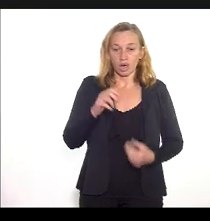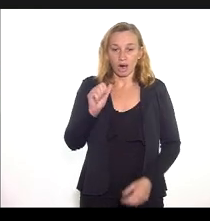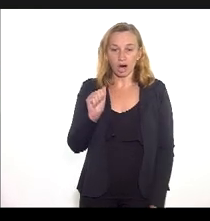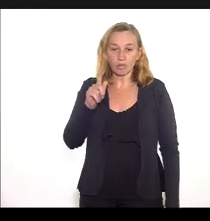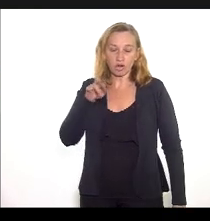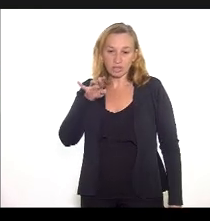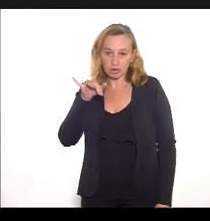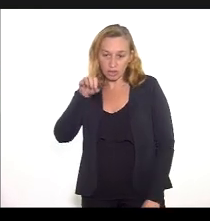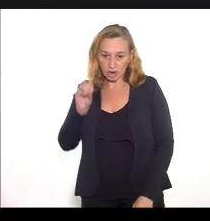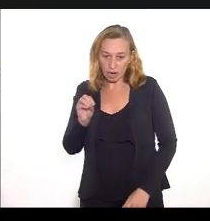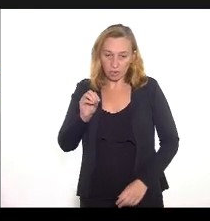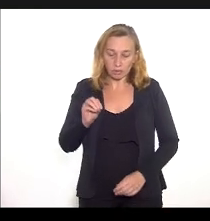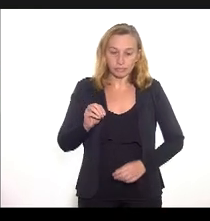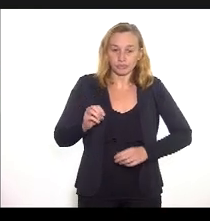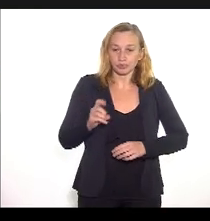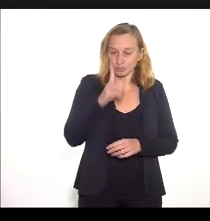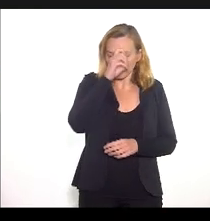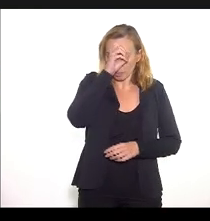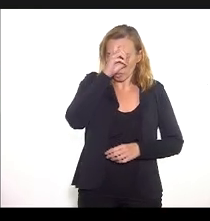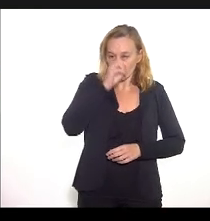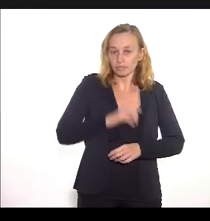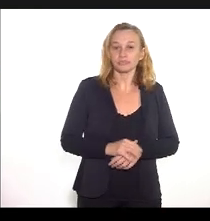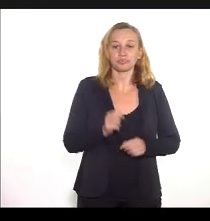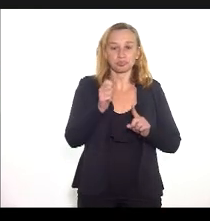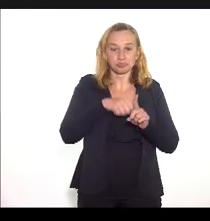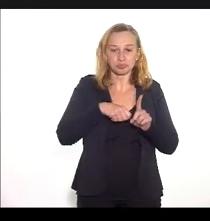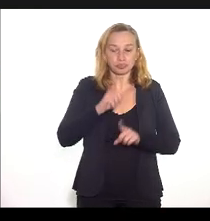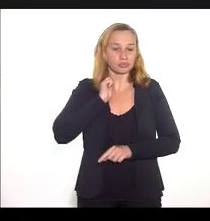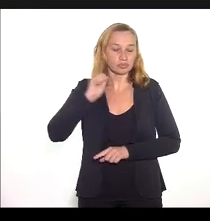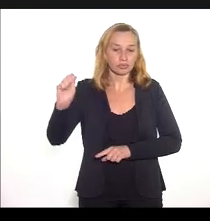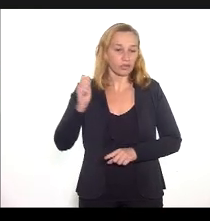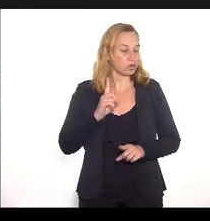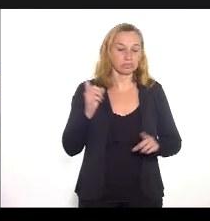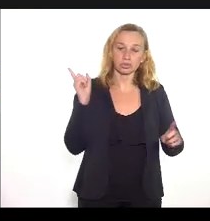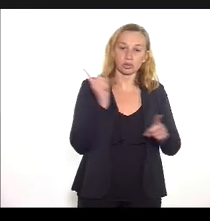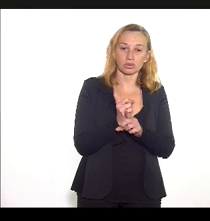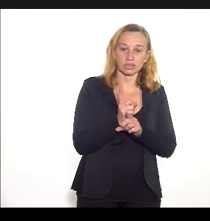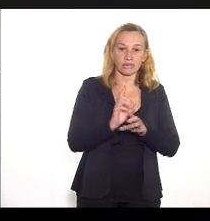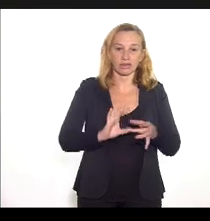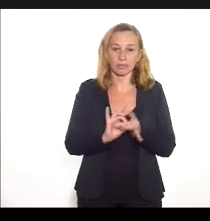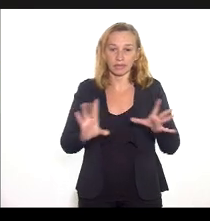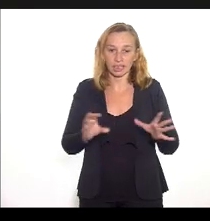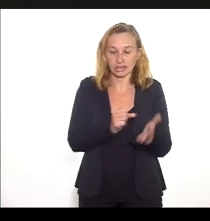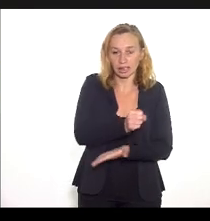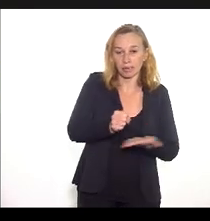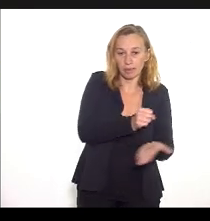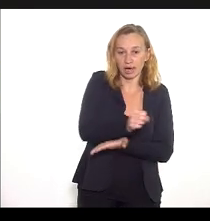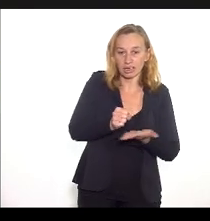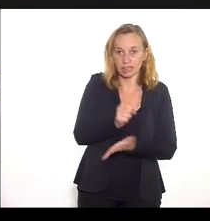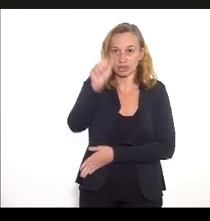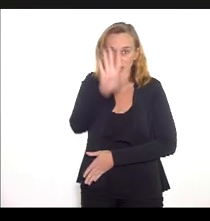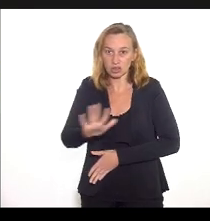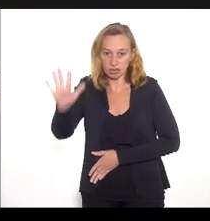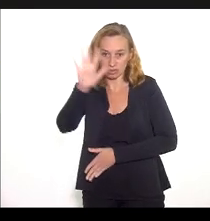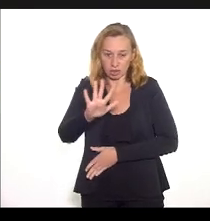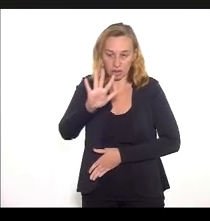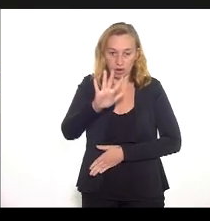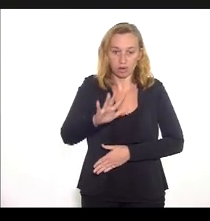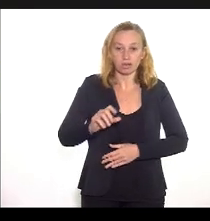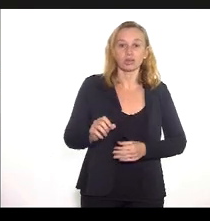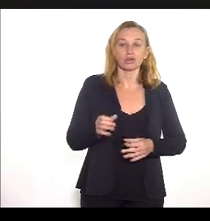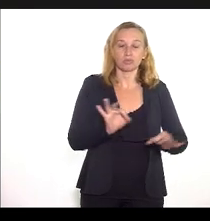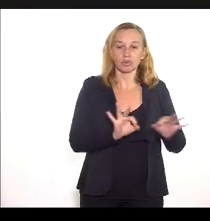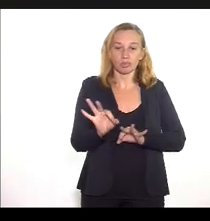hospitalar, referentes ao mês de abril, não se encontravam disponibilizados na base nacional para consulta no momento da